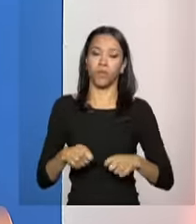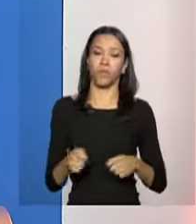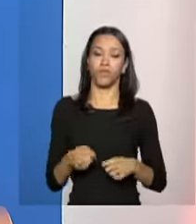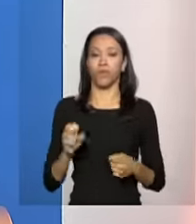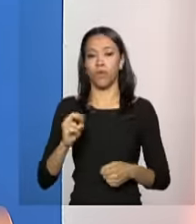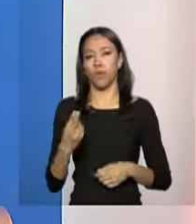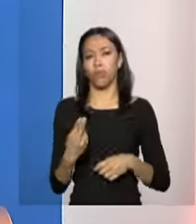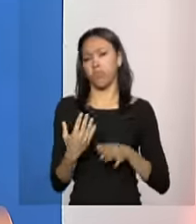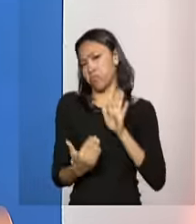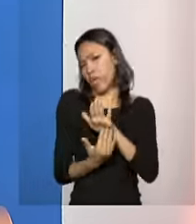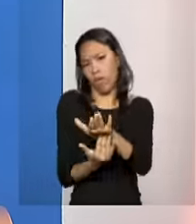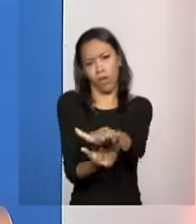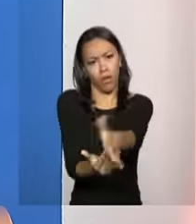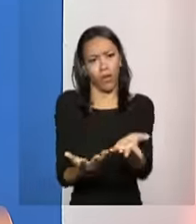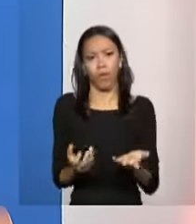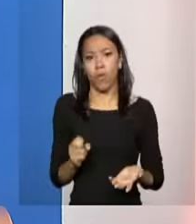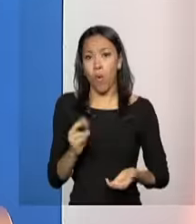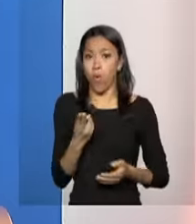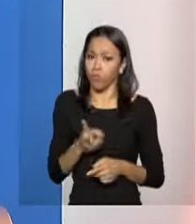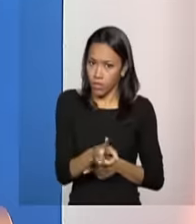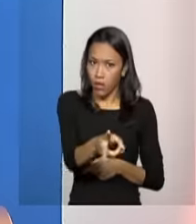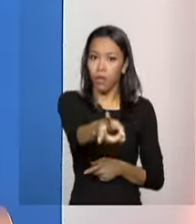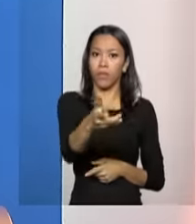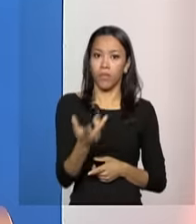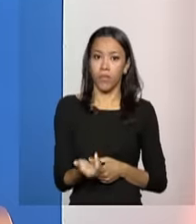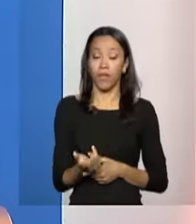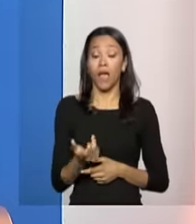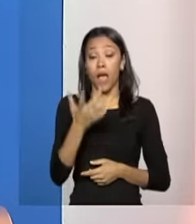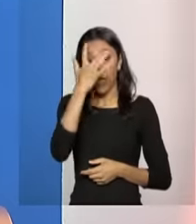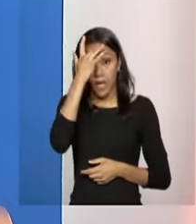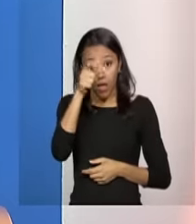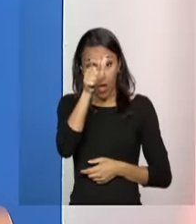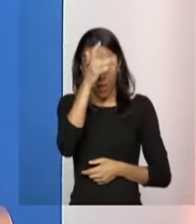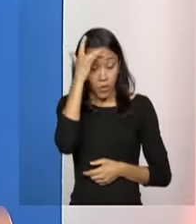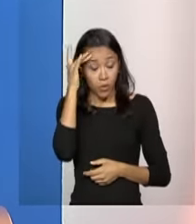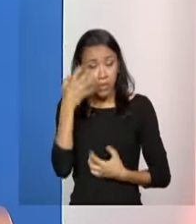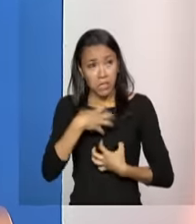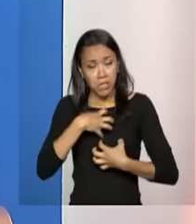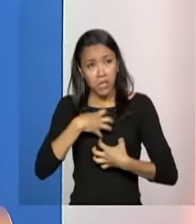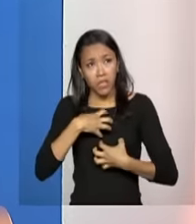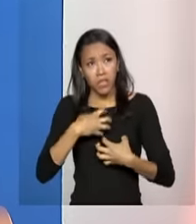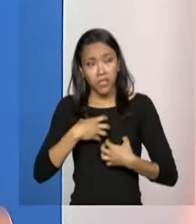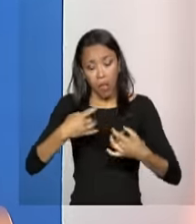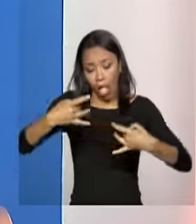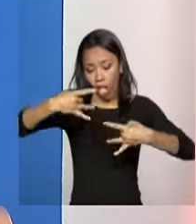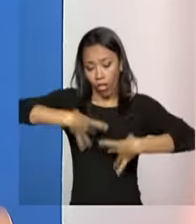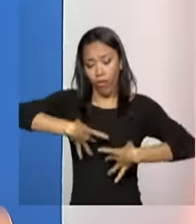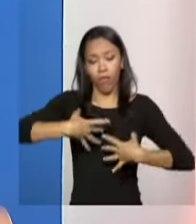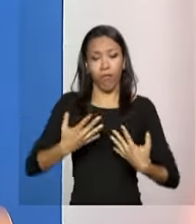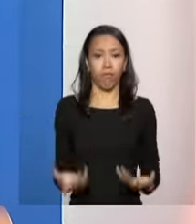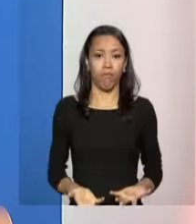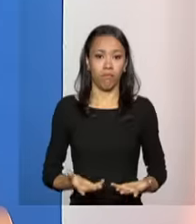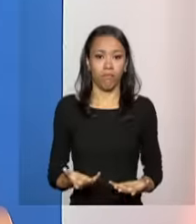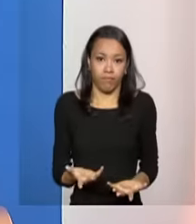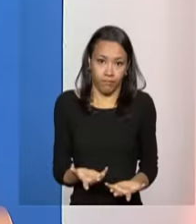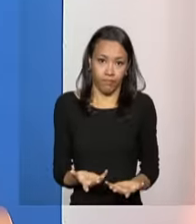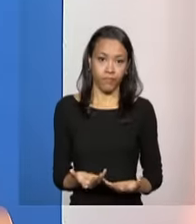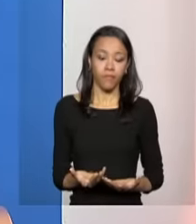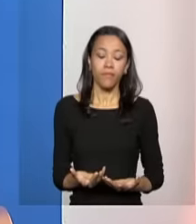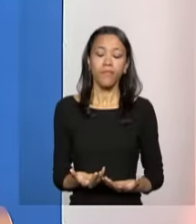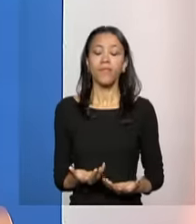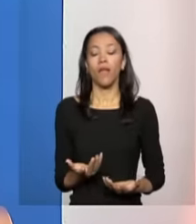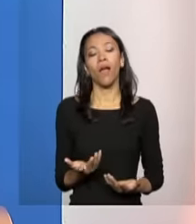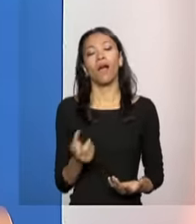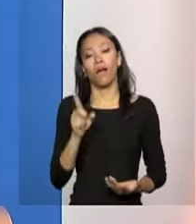temporariamente, ou definitivamente, alguém se sente completamente abandonado, nem se sentir de fato abandonado, aí